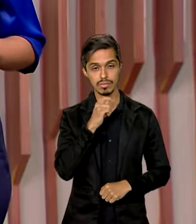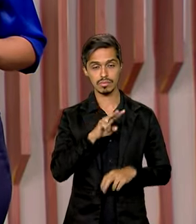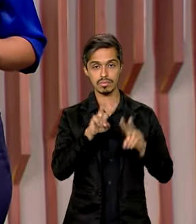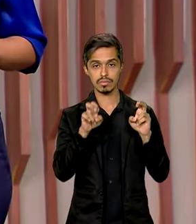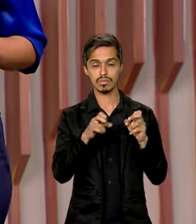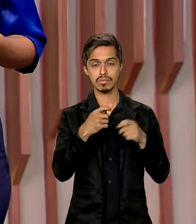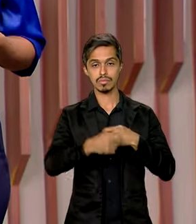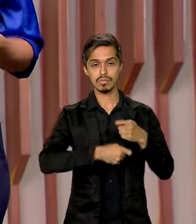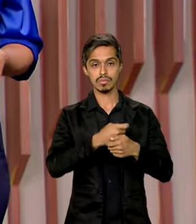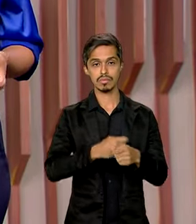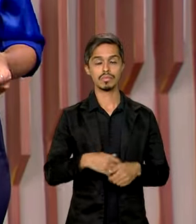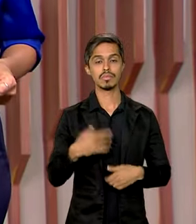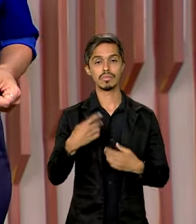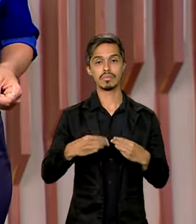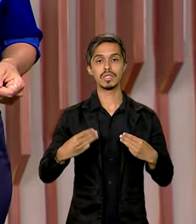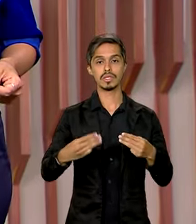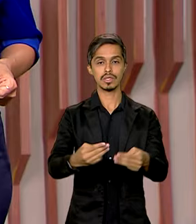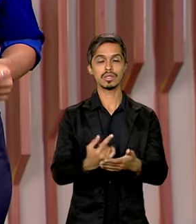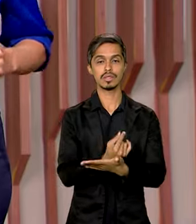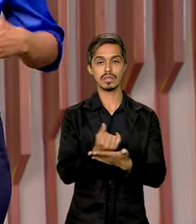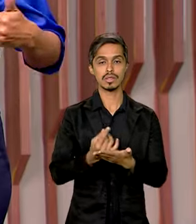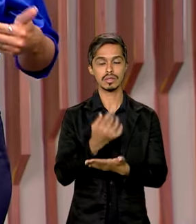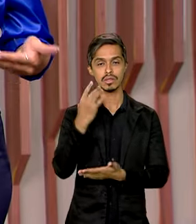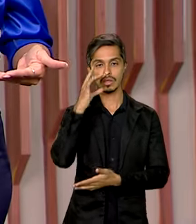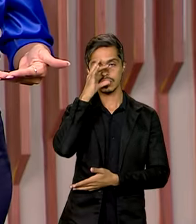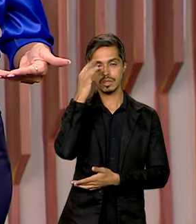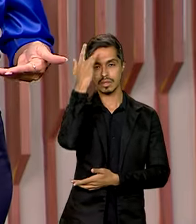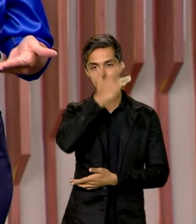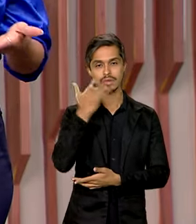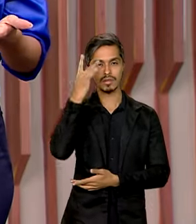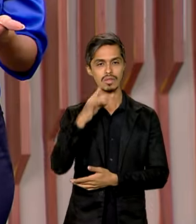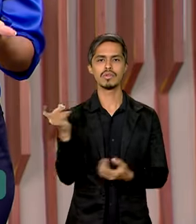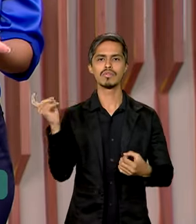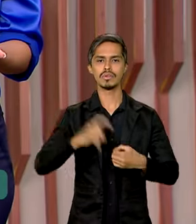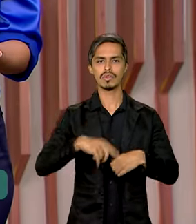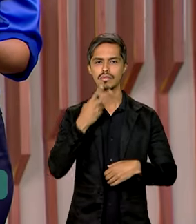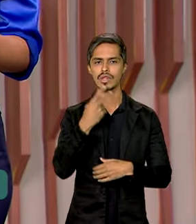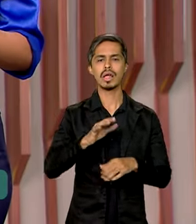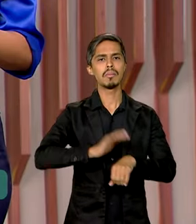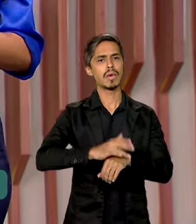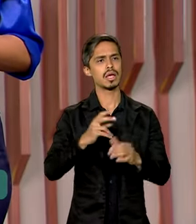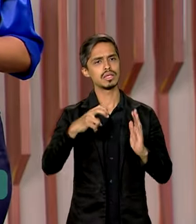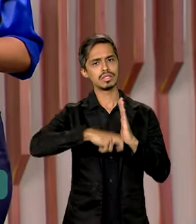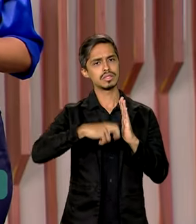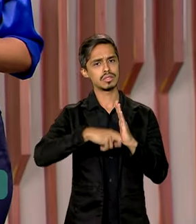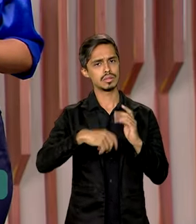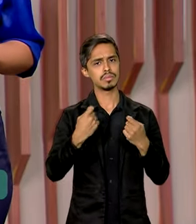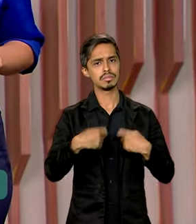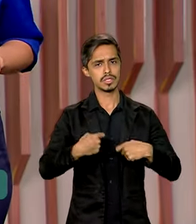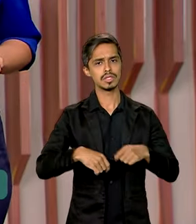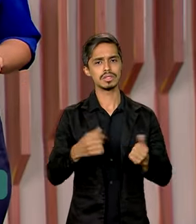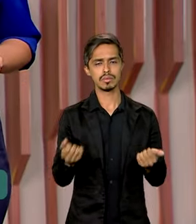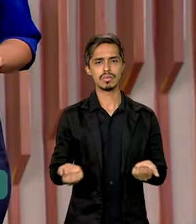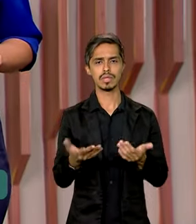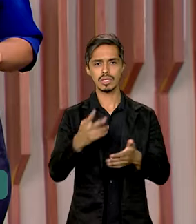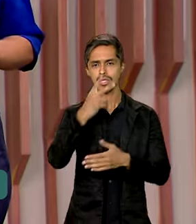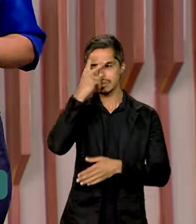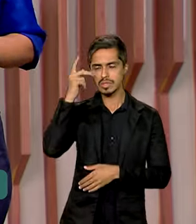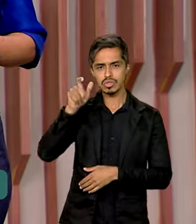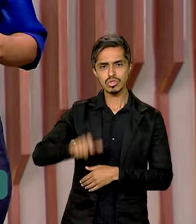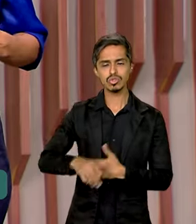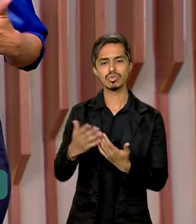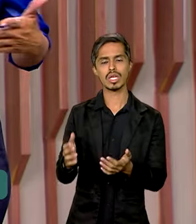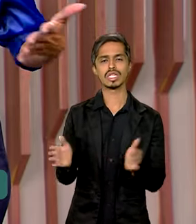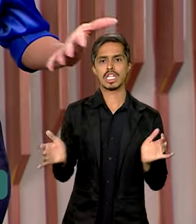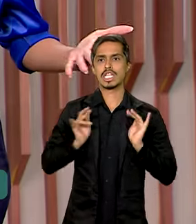economia, o ministro da Fazenda, Fernando Haddad, voltou a defender mais impostos para os chamados super-ricos, como